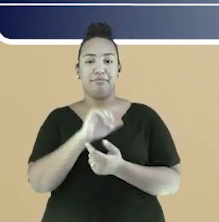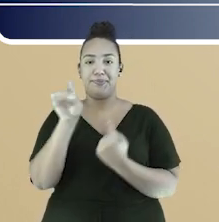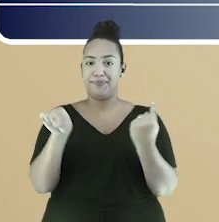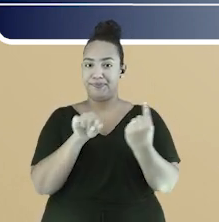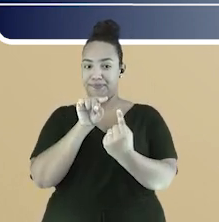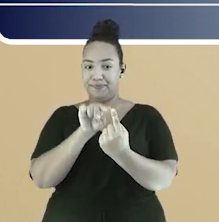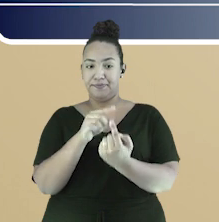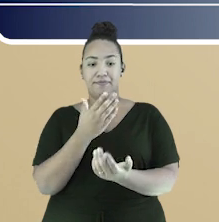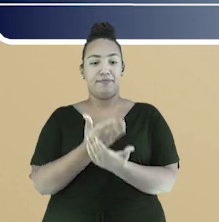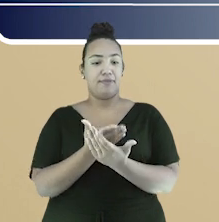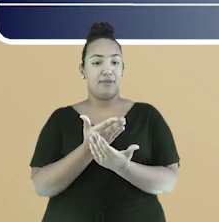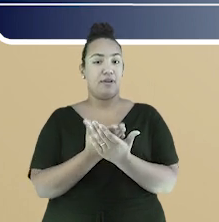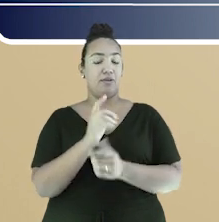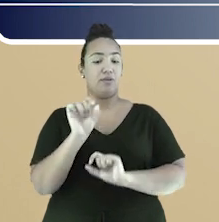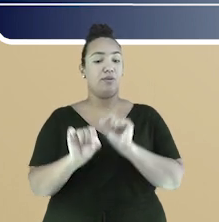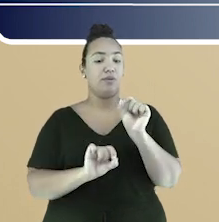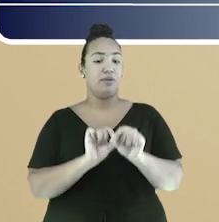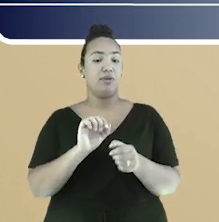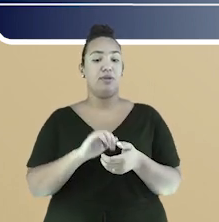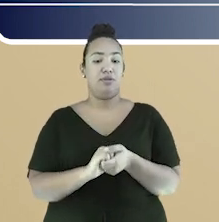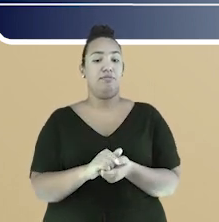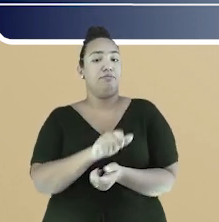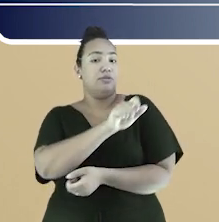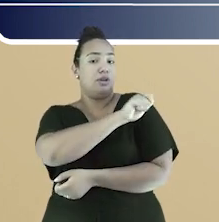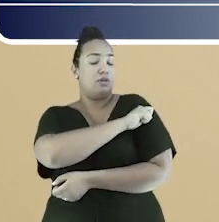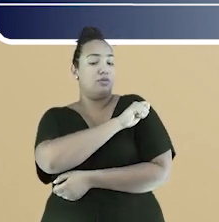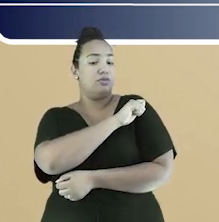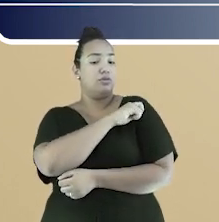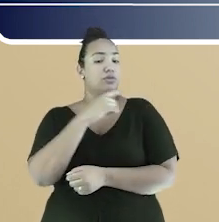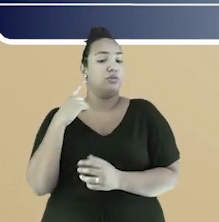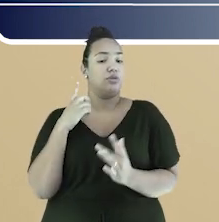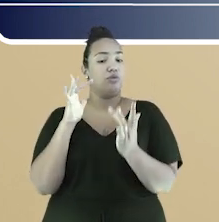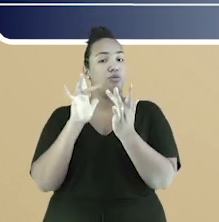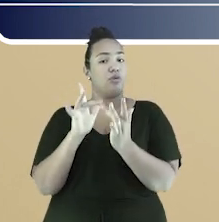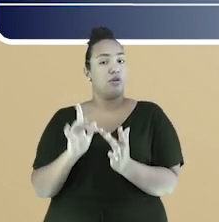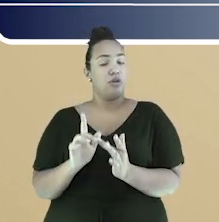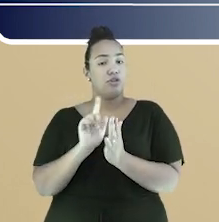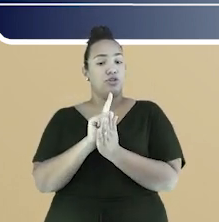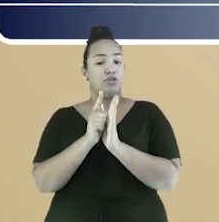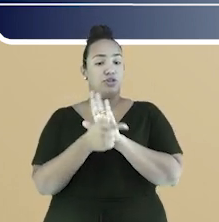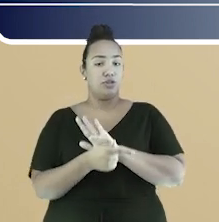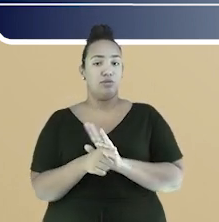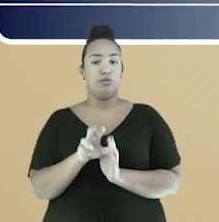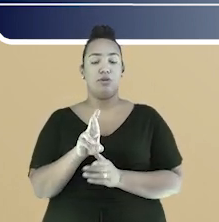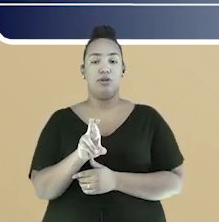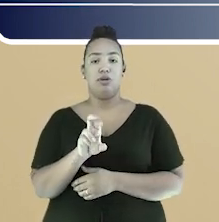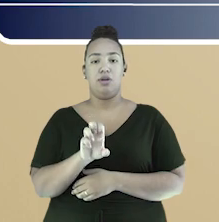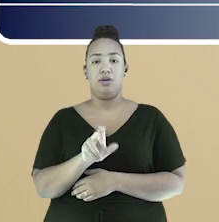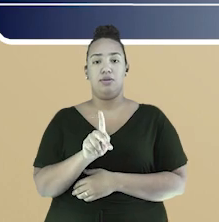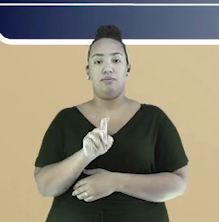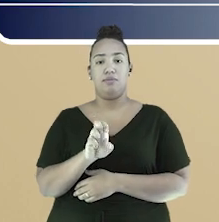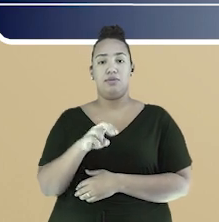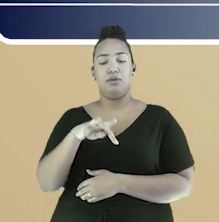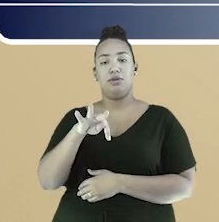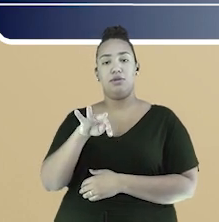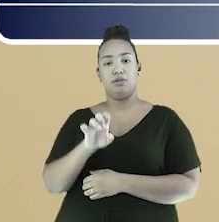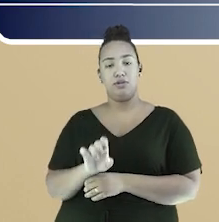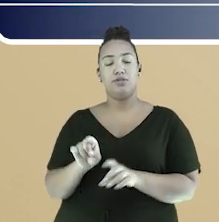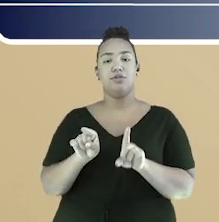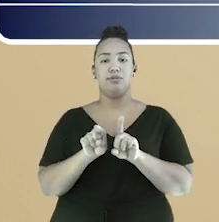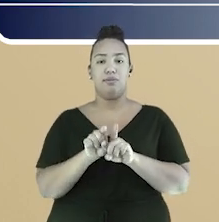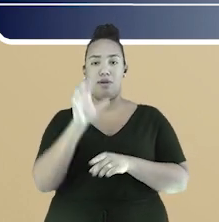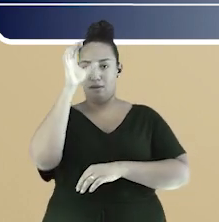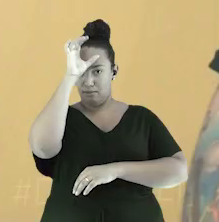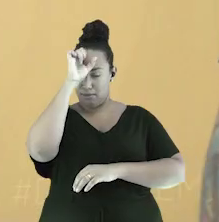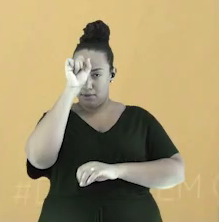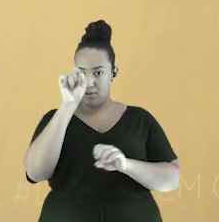específico da aula é colocar os estudantes em contato com o gênero Repente e, por meio deste, trabalhar alguns aspectos linguísticos e